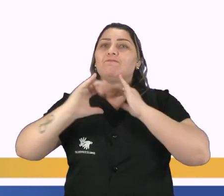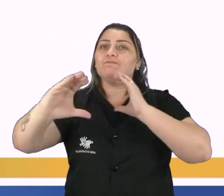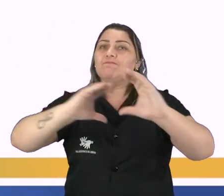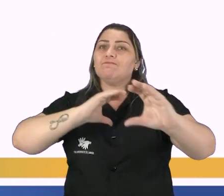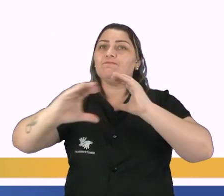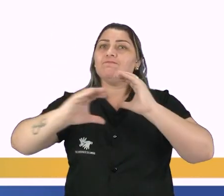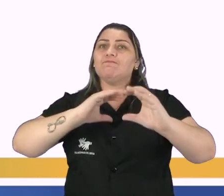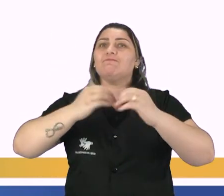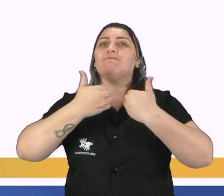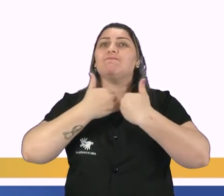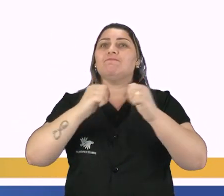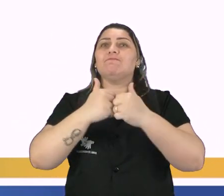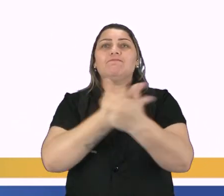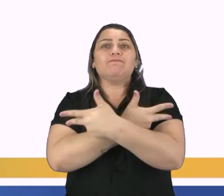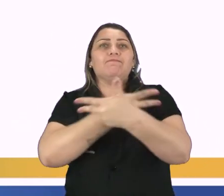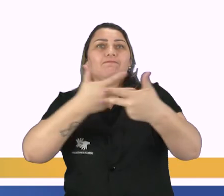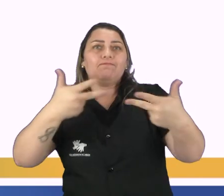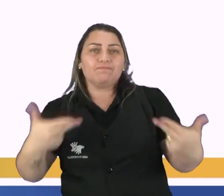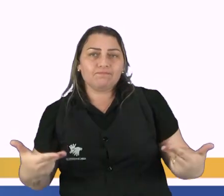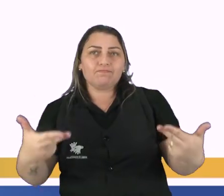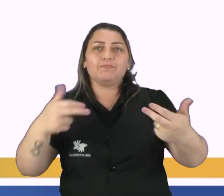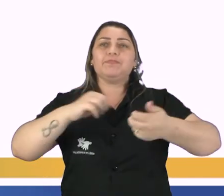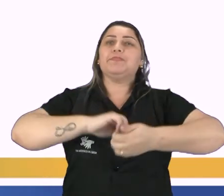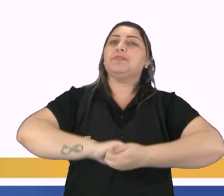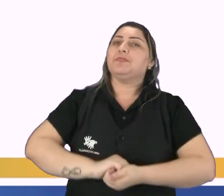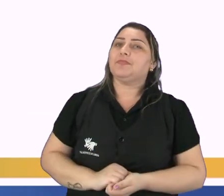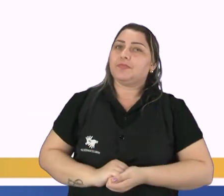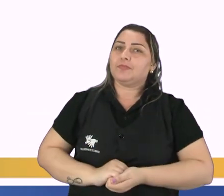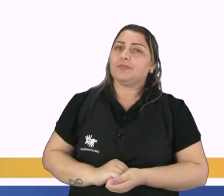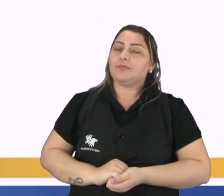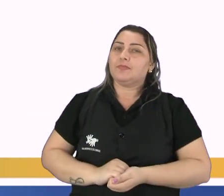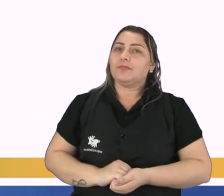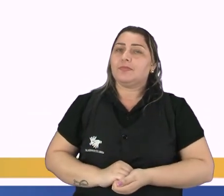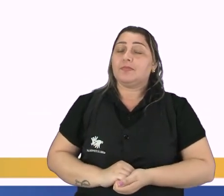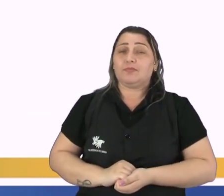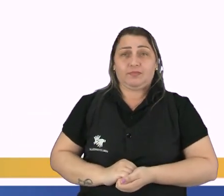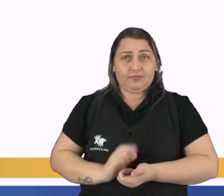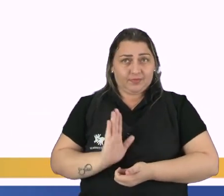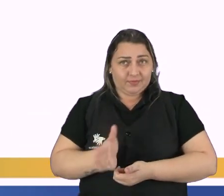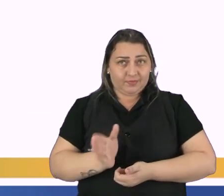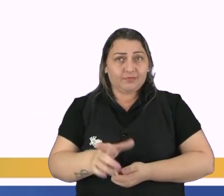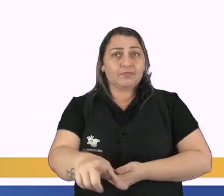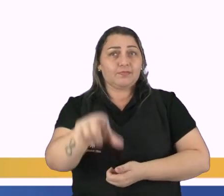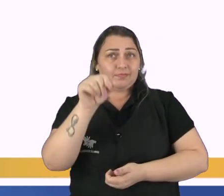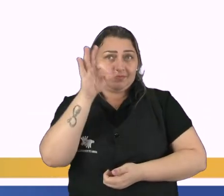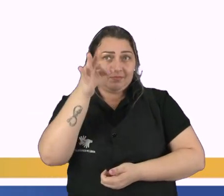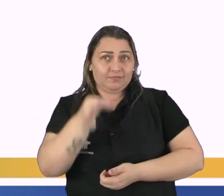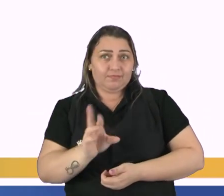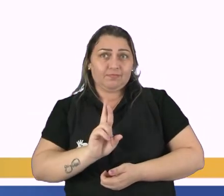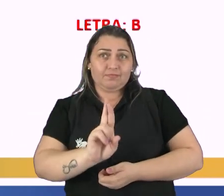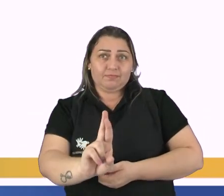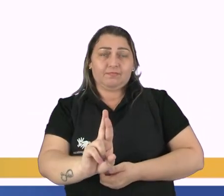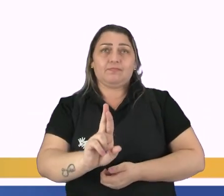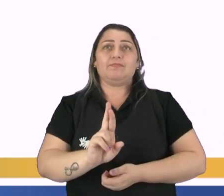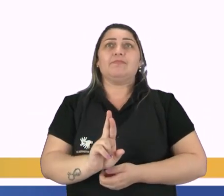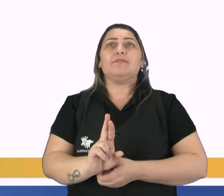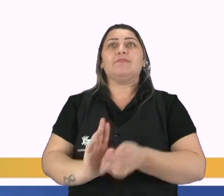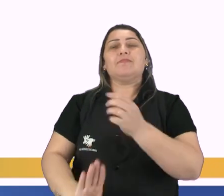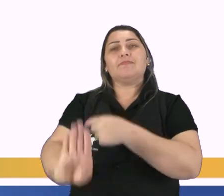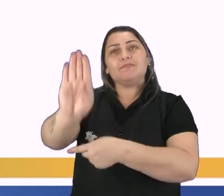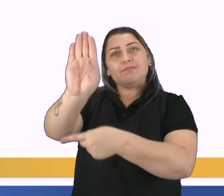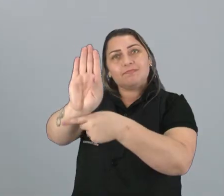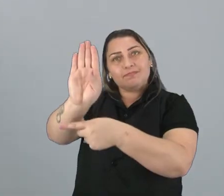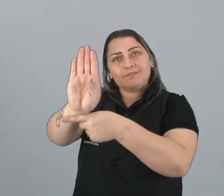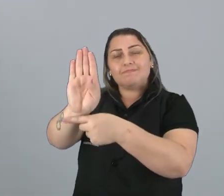nas telecomunicações e nos transportes. E aí, fez a sua escolha? Então, quem disse que a